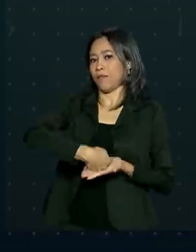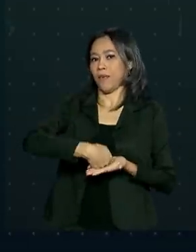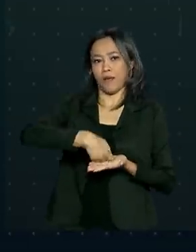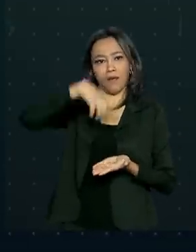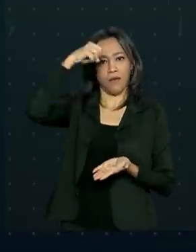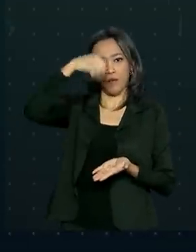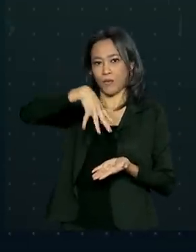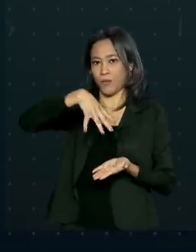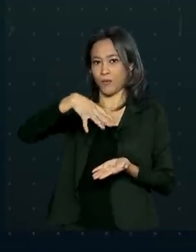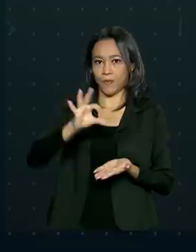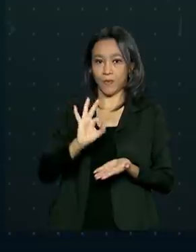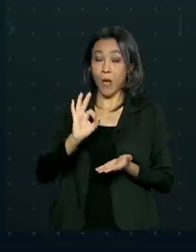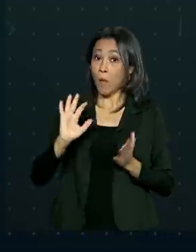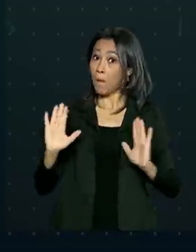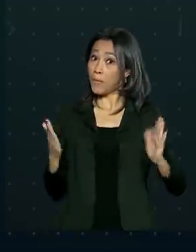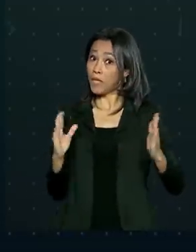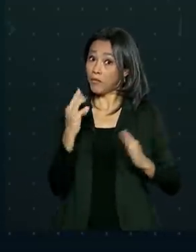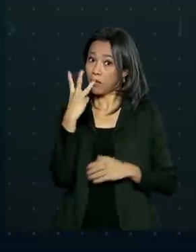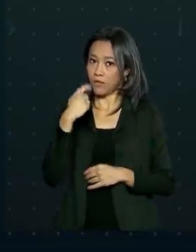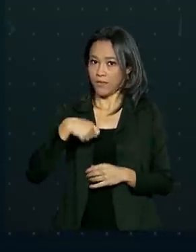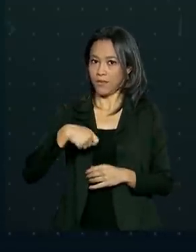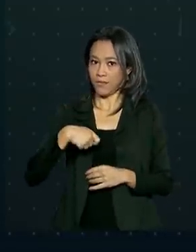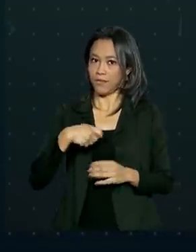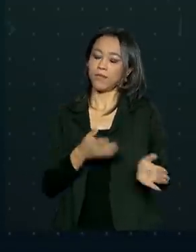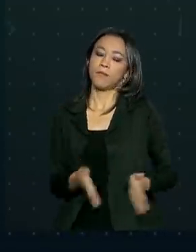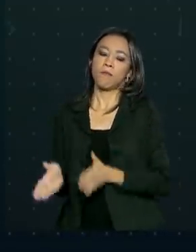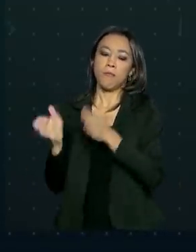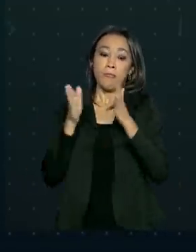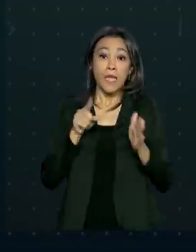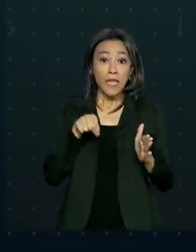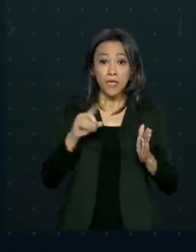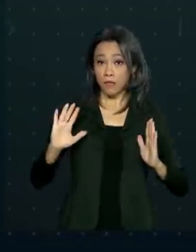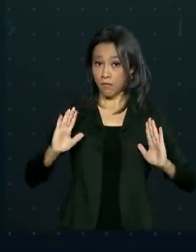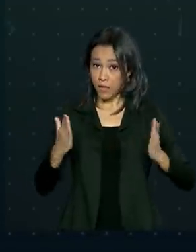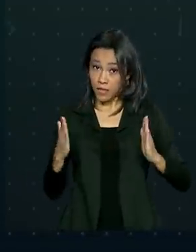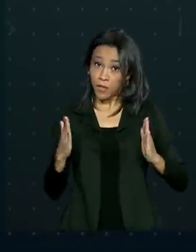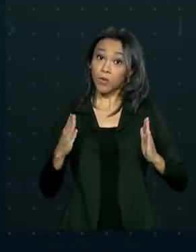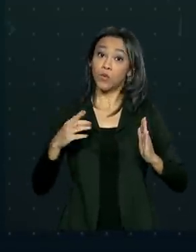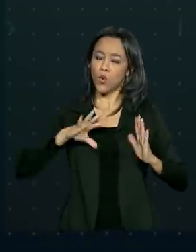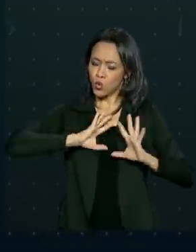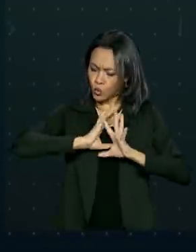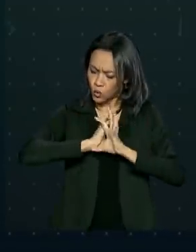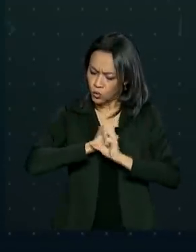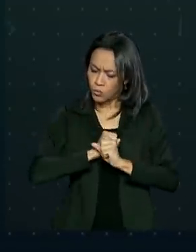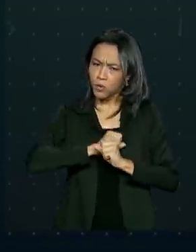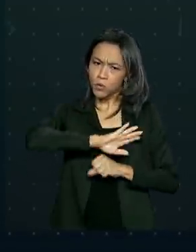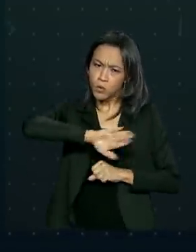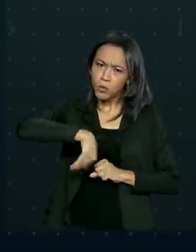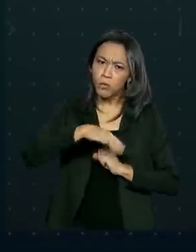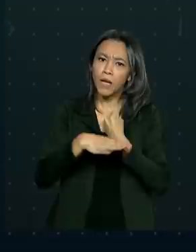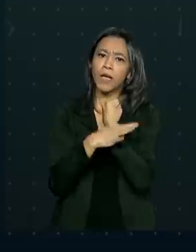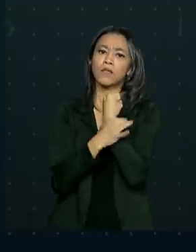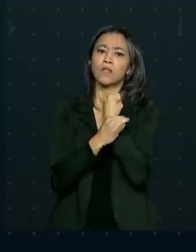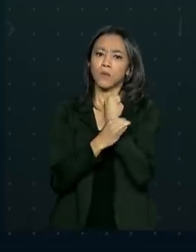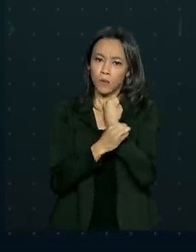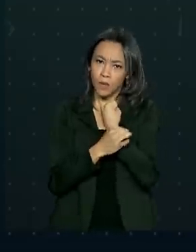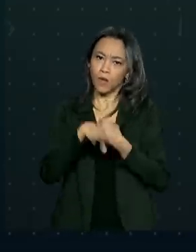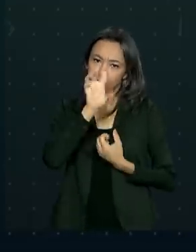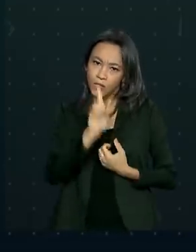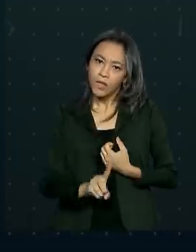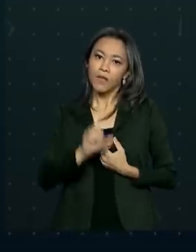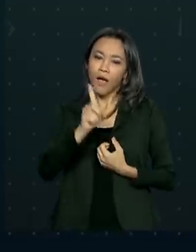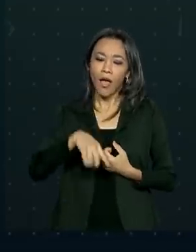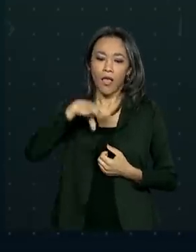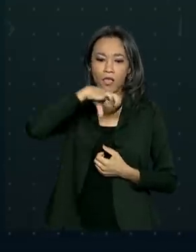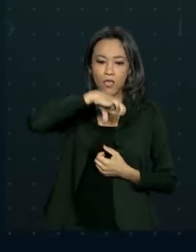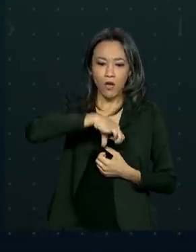da conta de luz por três meses. Nesse período, o investimento total para garantir o benefício é